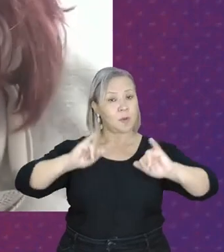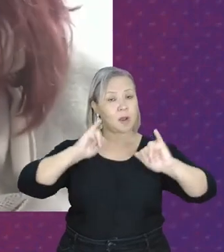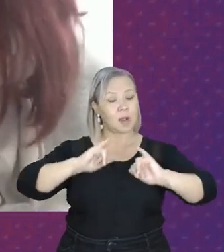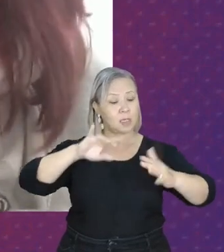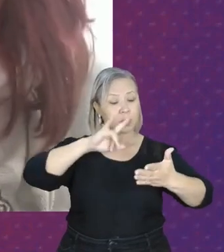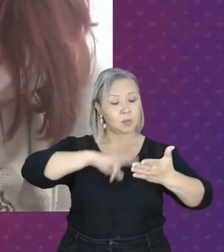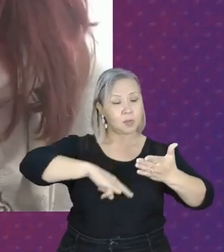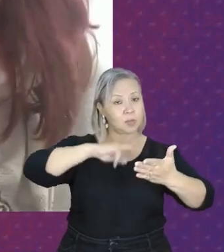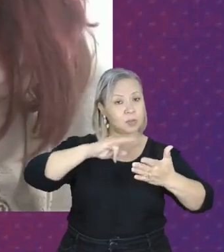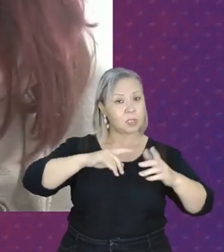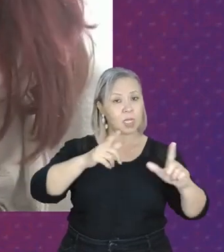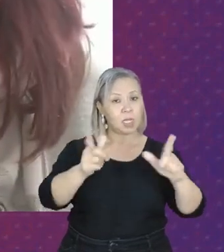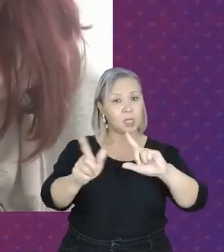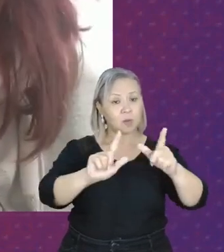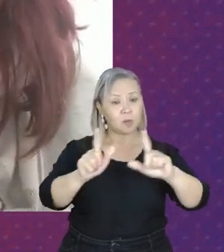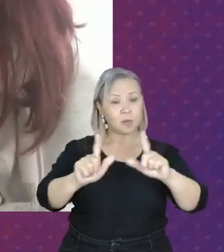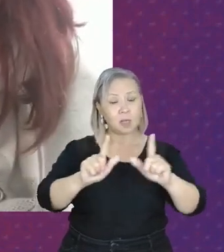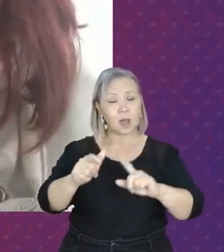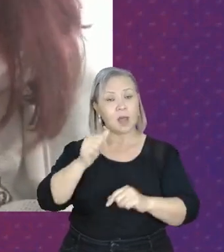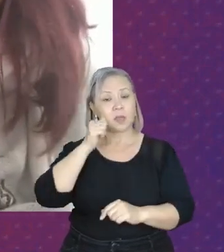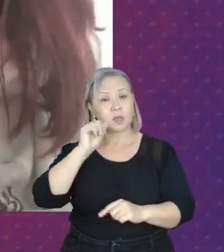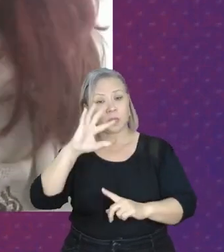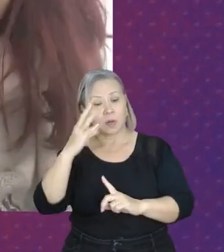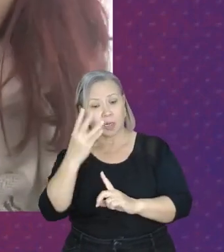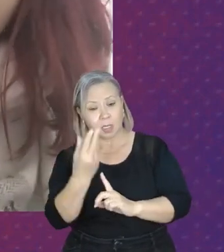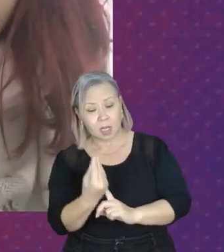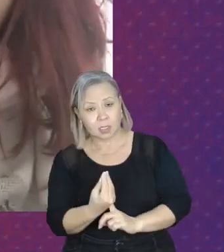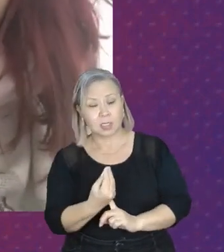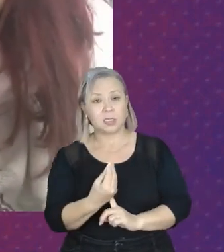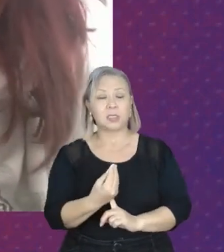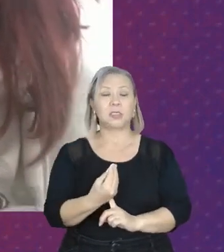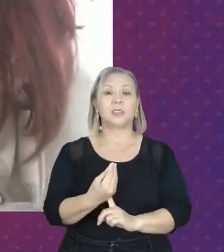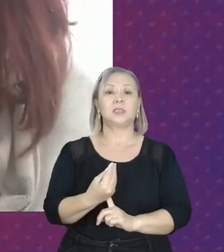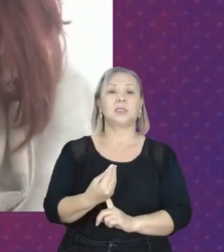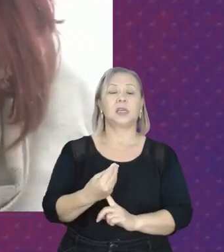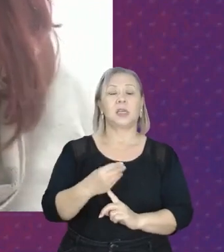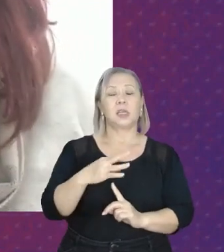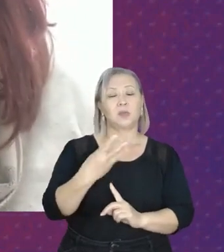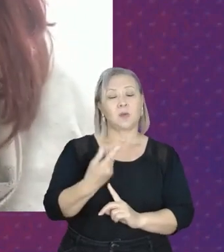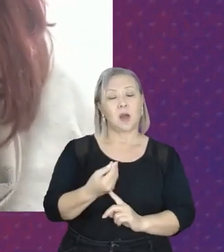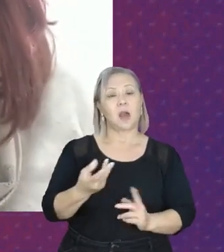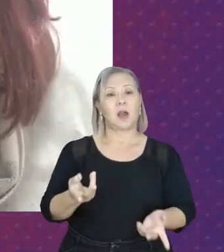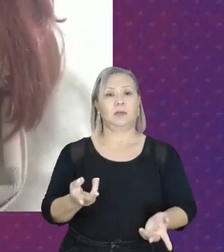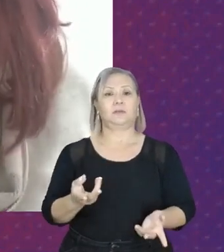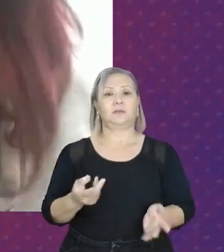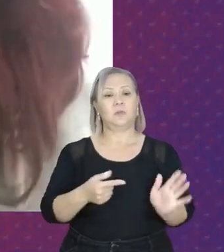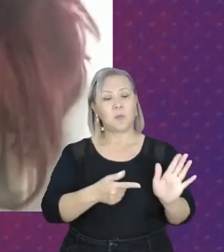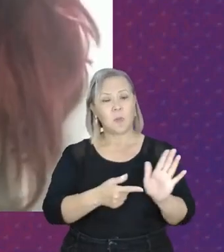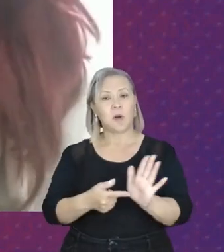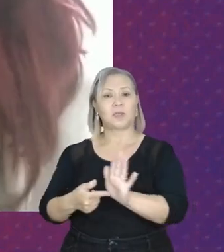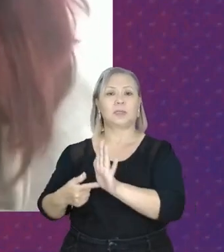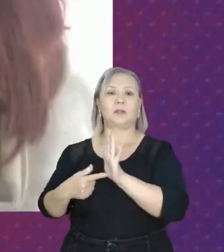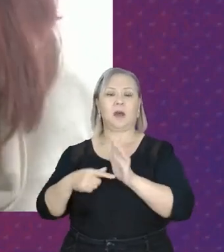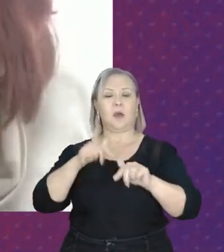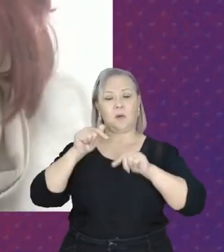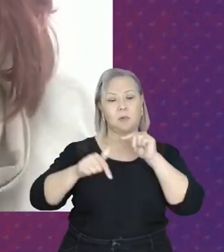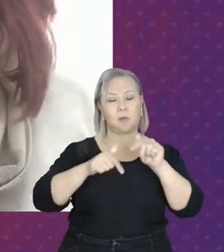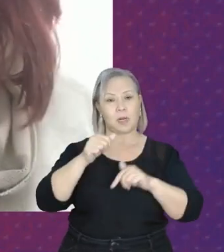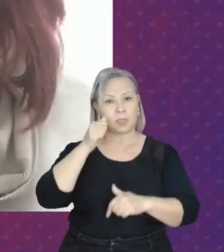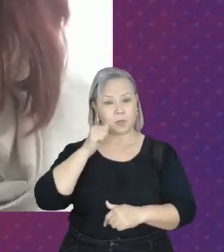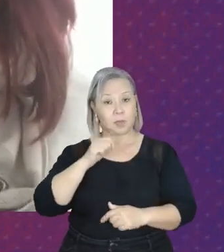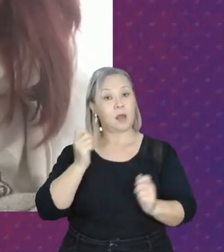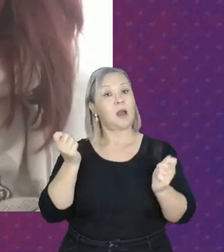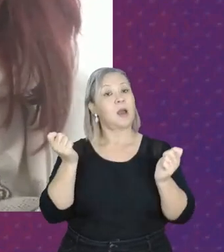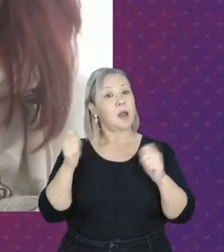sobre mulheres artistas e suas artes, dar visibilidade ao trabalho artístico das mulheres. E isso é possível através